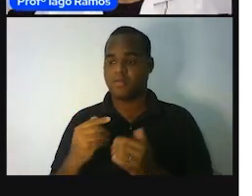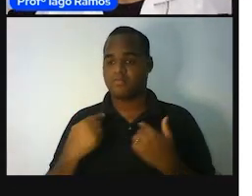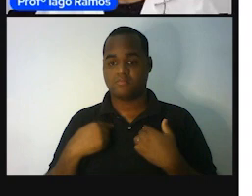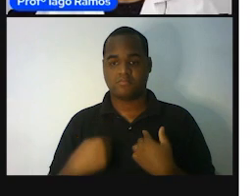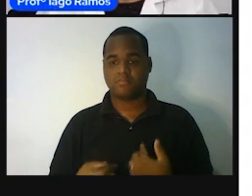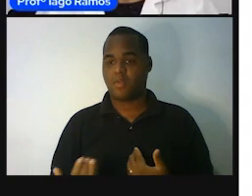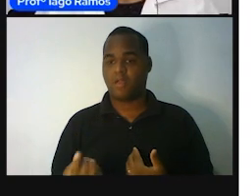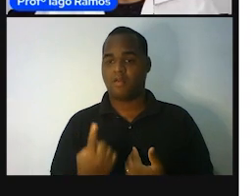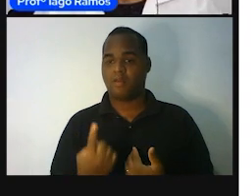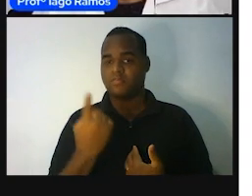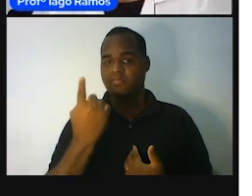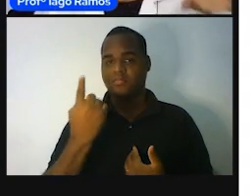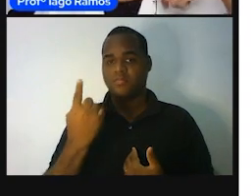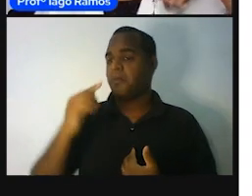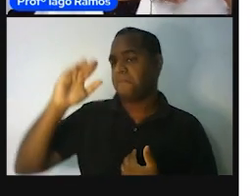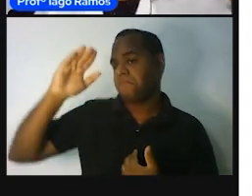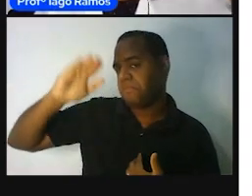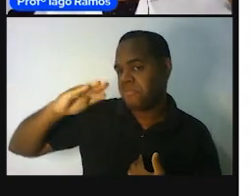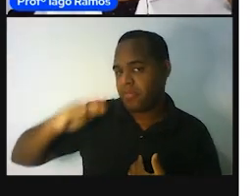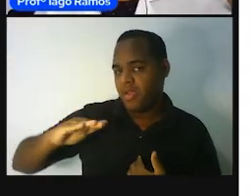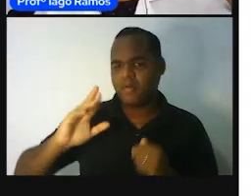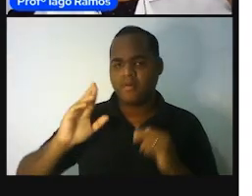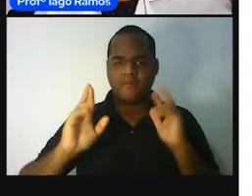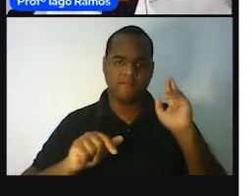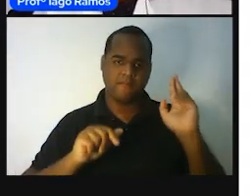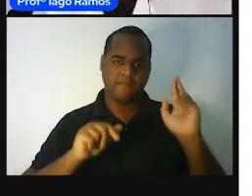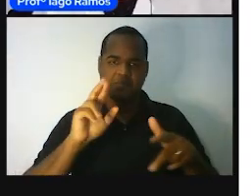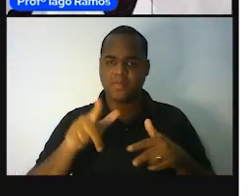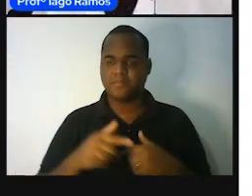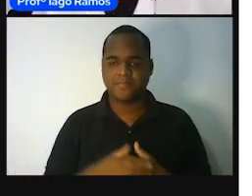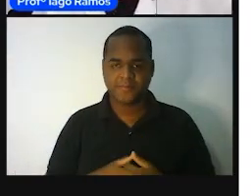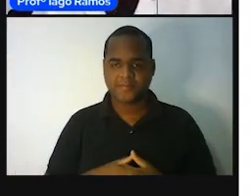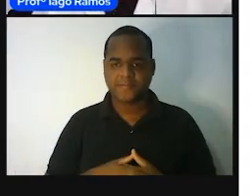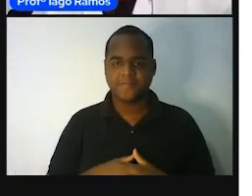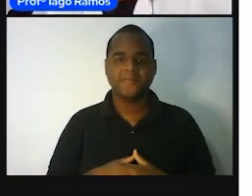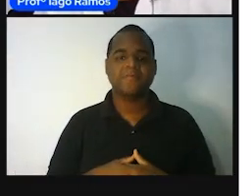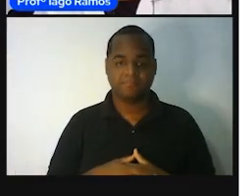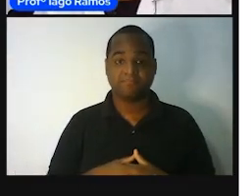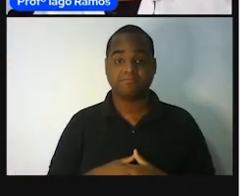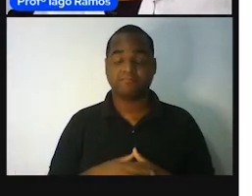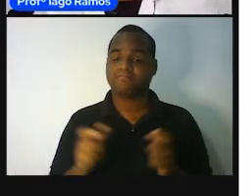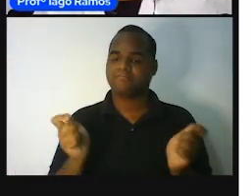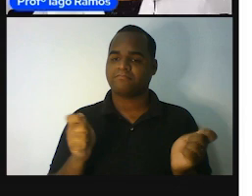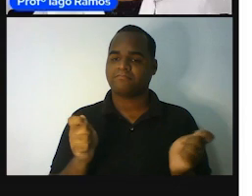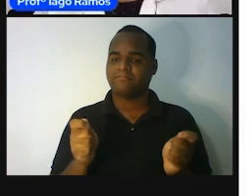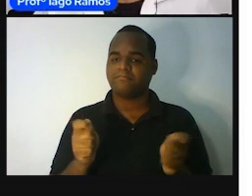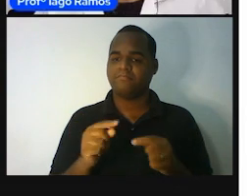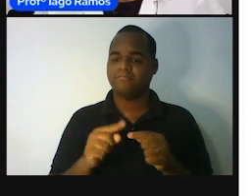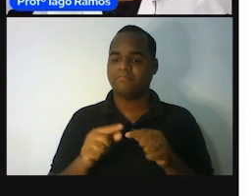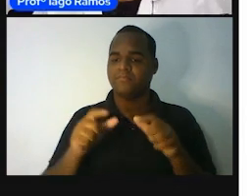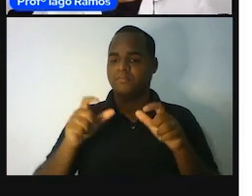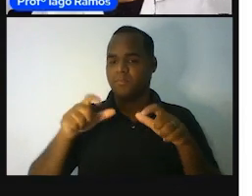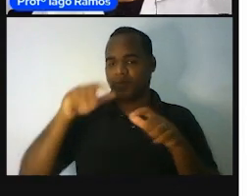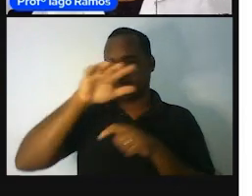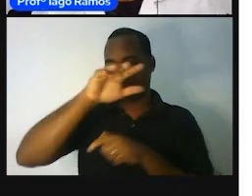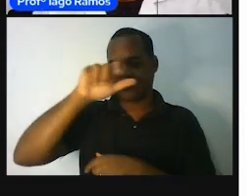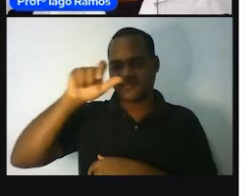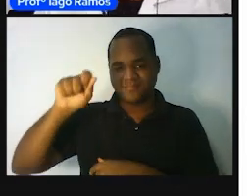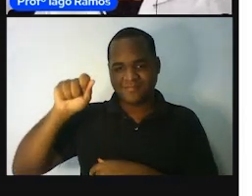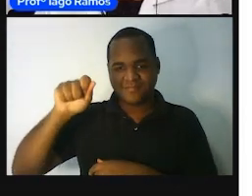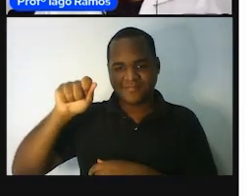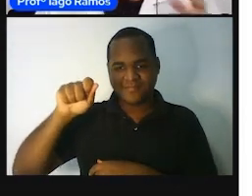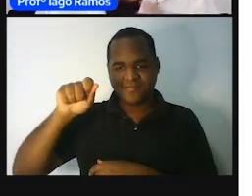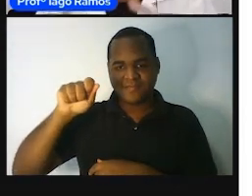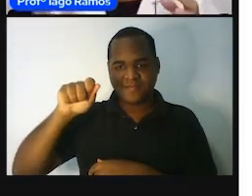que ser isso, né? Uma coisa que é rendida, sei lá, no continente jajaritano, tem que